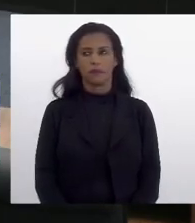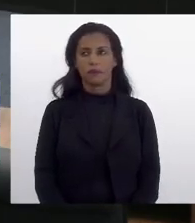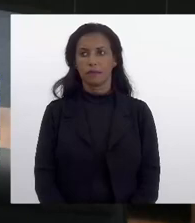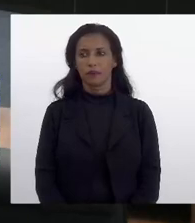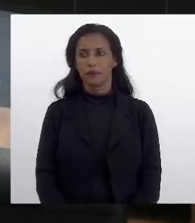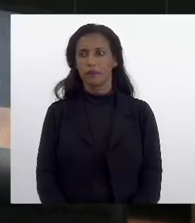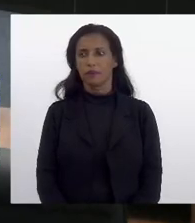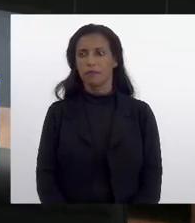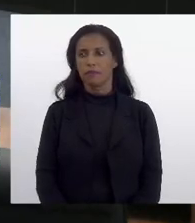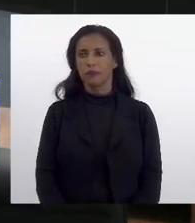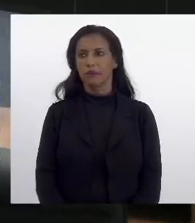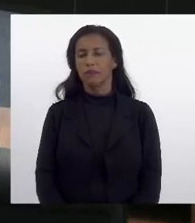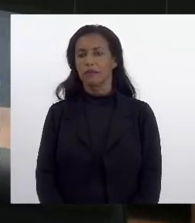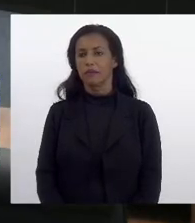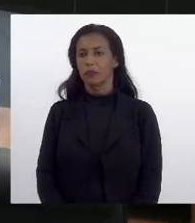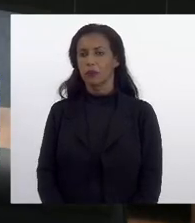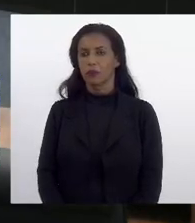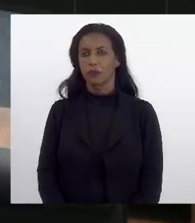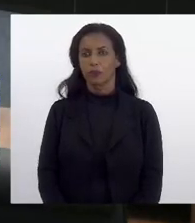Não importa o tamanho.